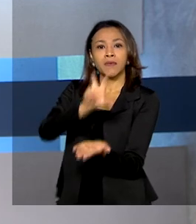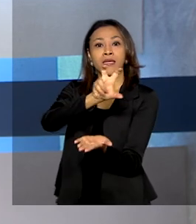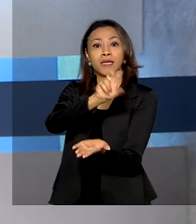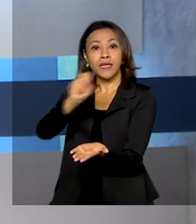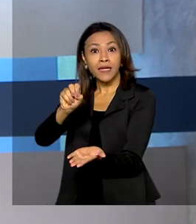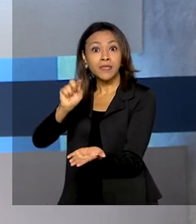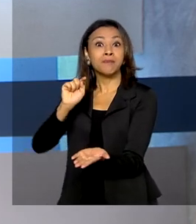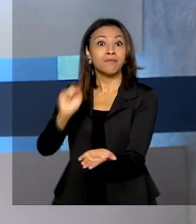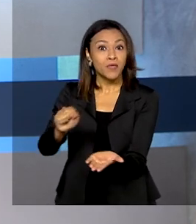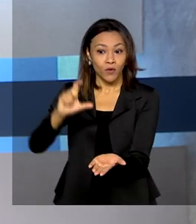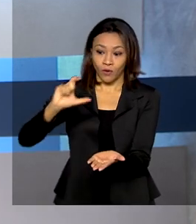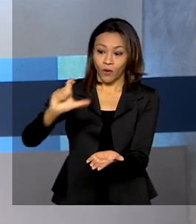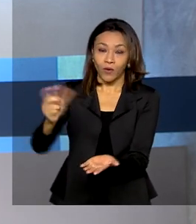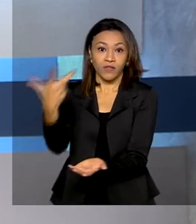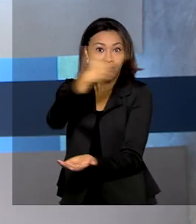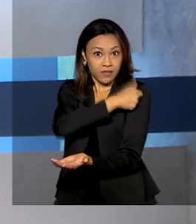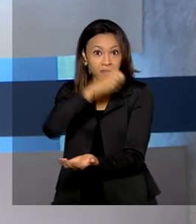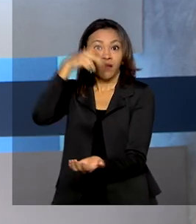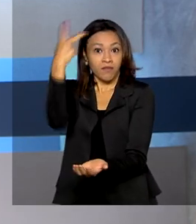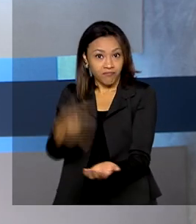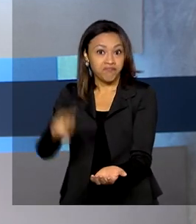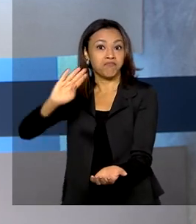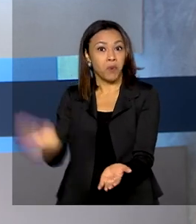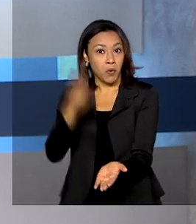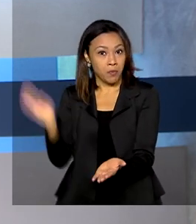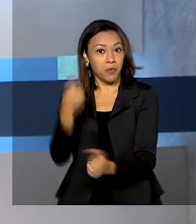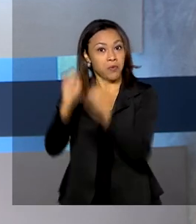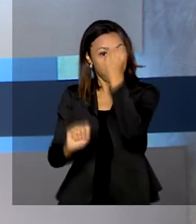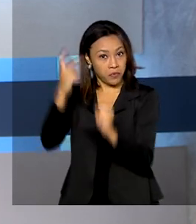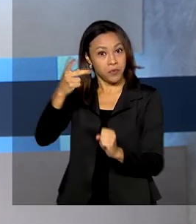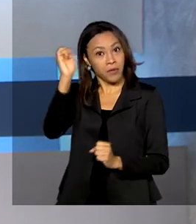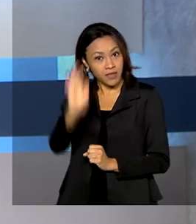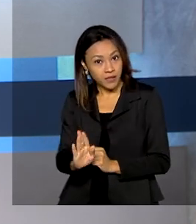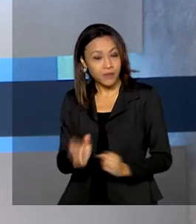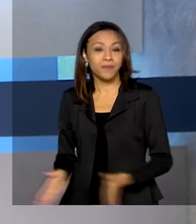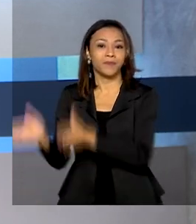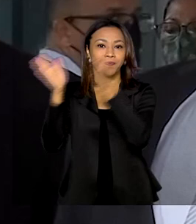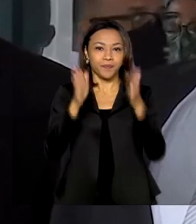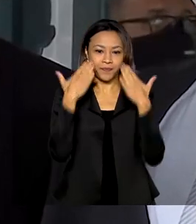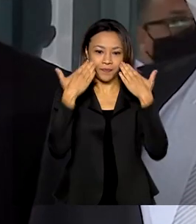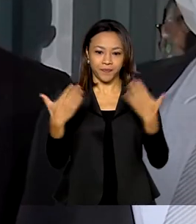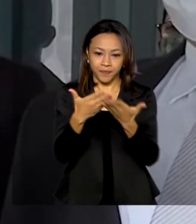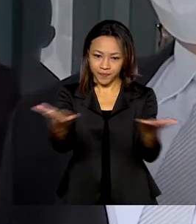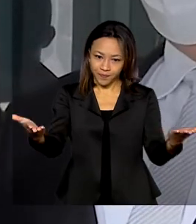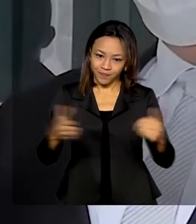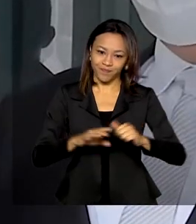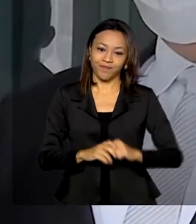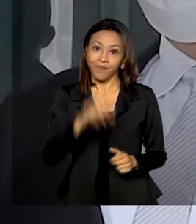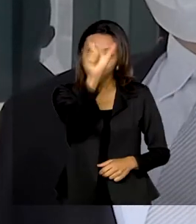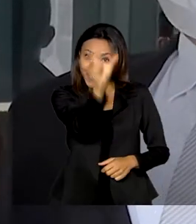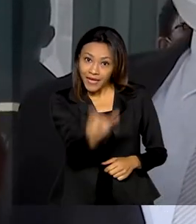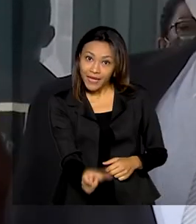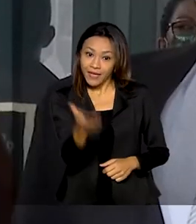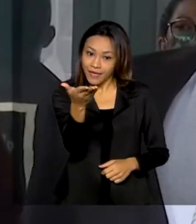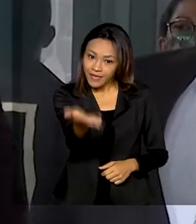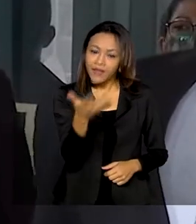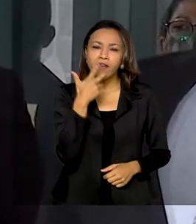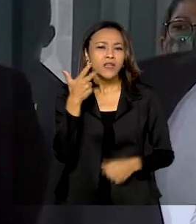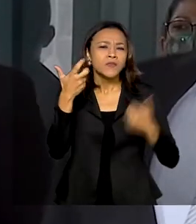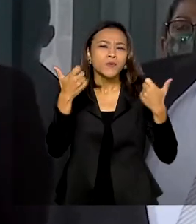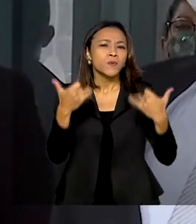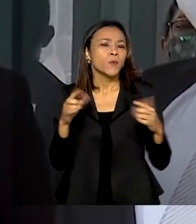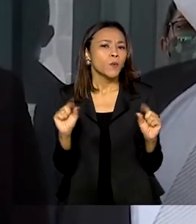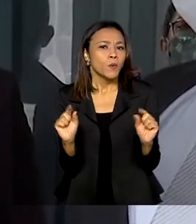fabricada pela Fiocruz no Brasil. E veja ainda nessa edição. Queiroga afirma que pretende